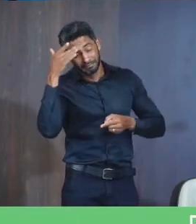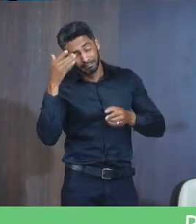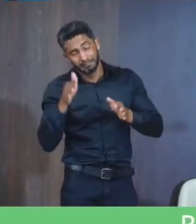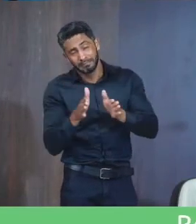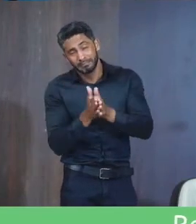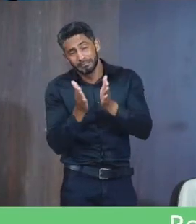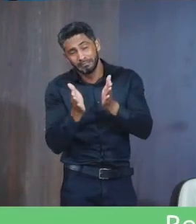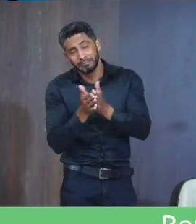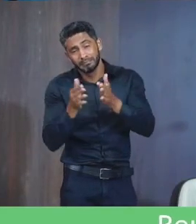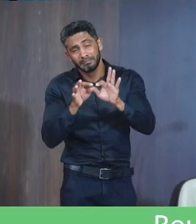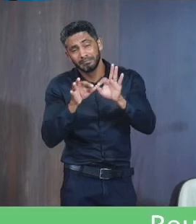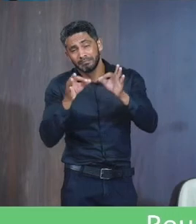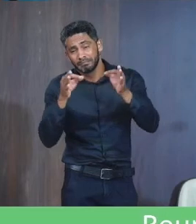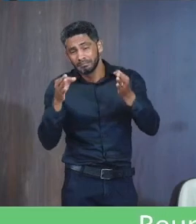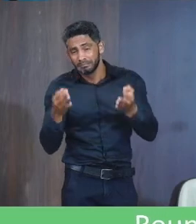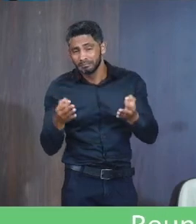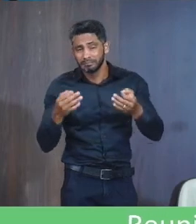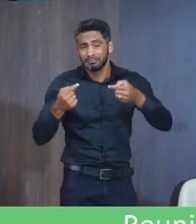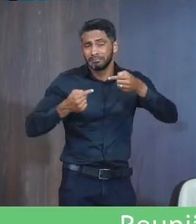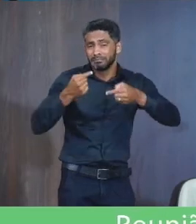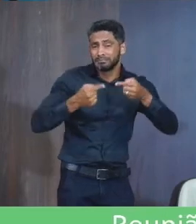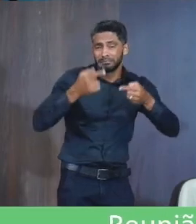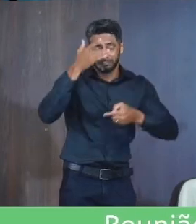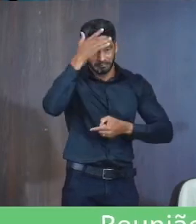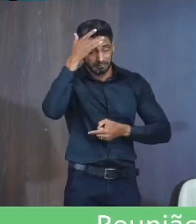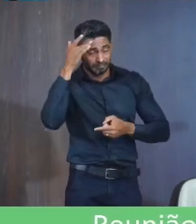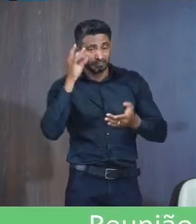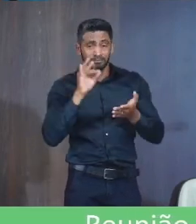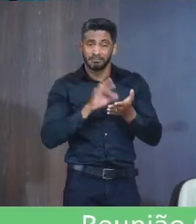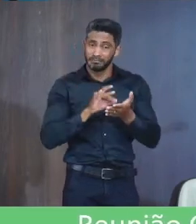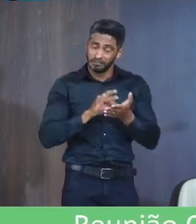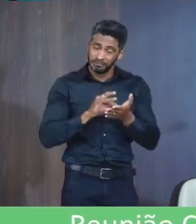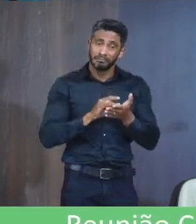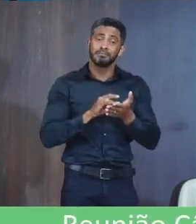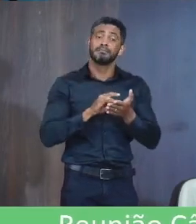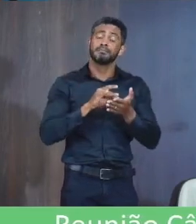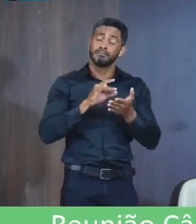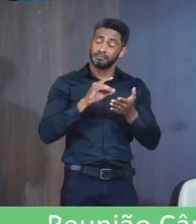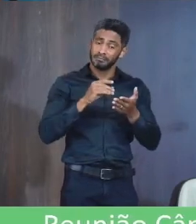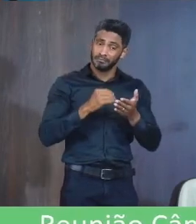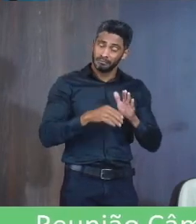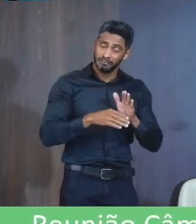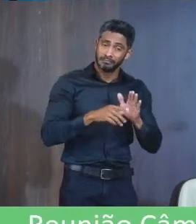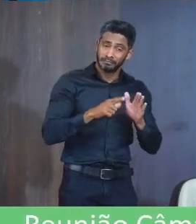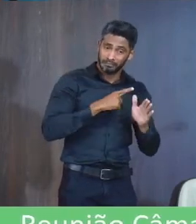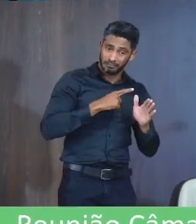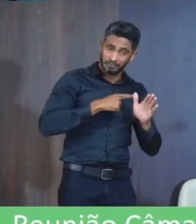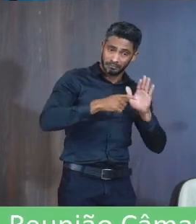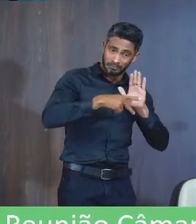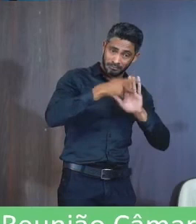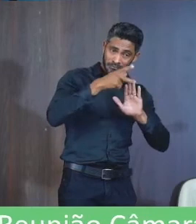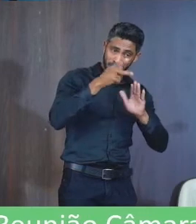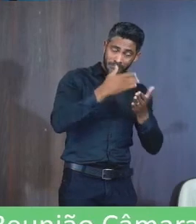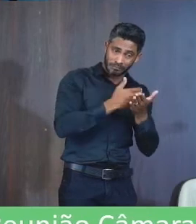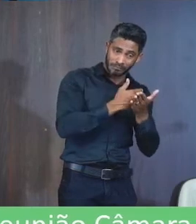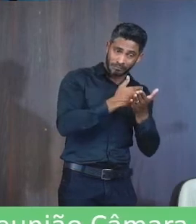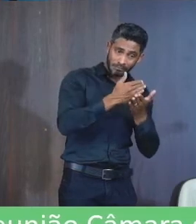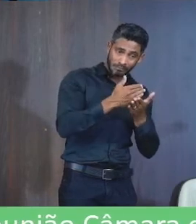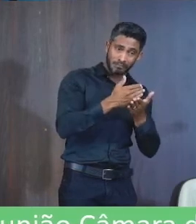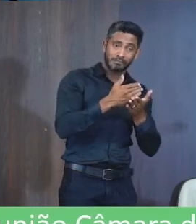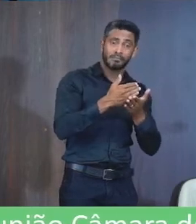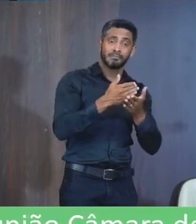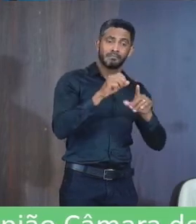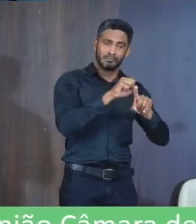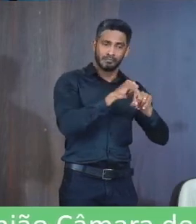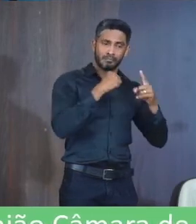vulnerabilidade Eu não recebi Nenhuma crítica De pessoas Que realmente Serão atendidas Por esse projeto Que já está Vai ser iniciado Agora Pela